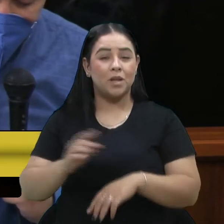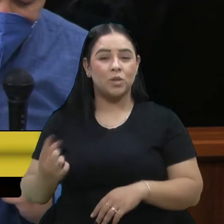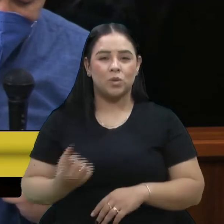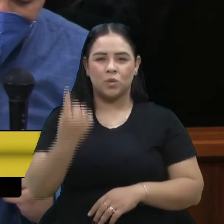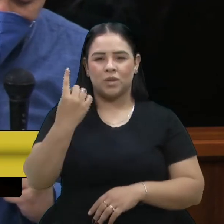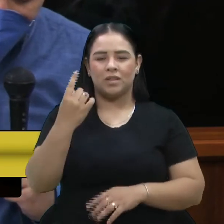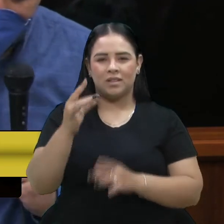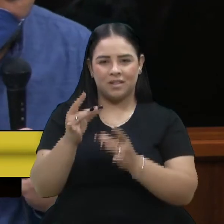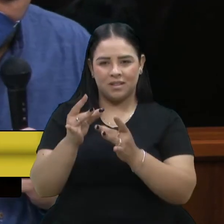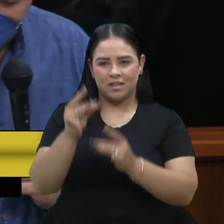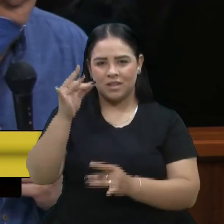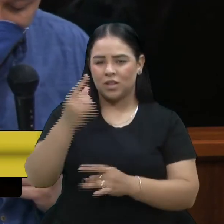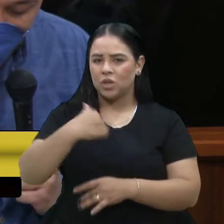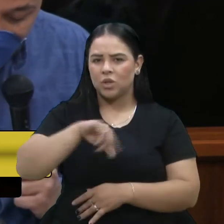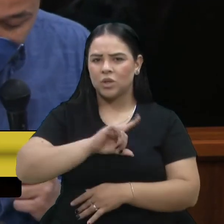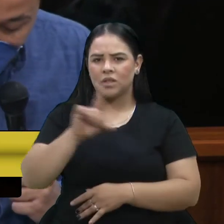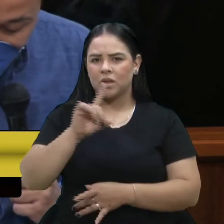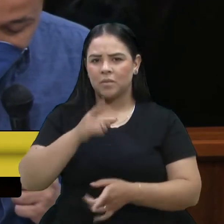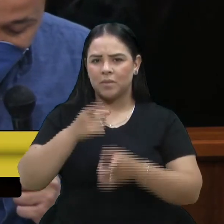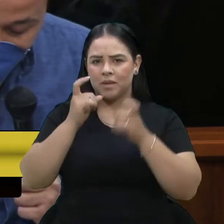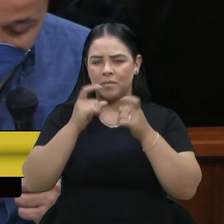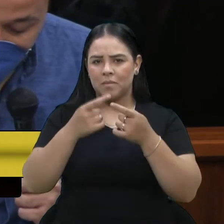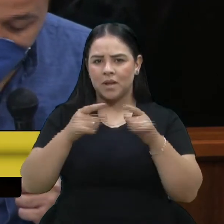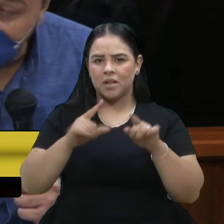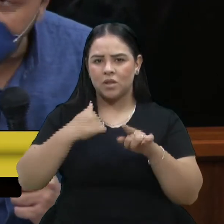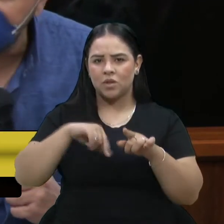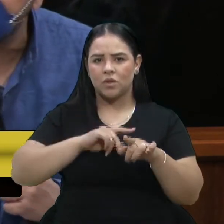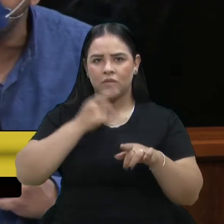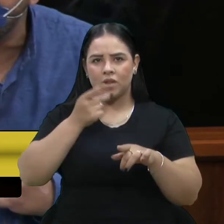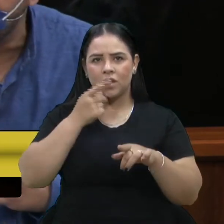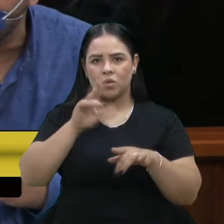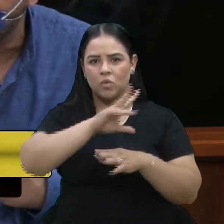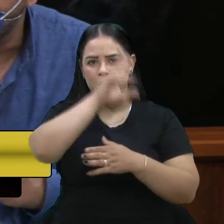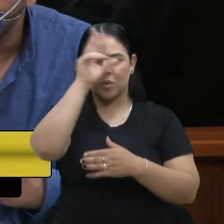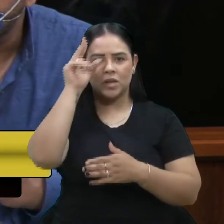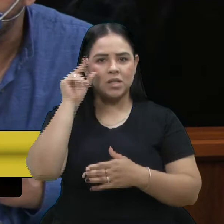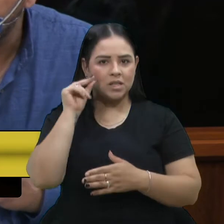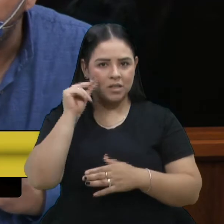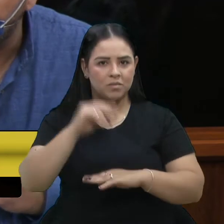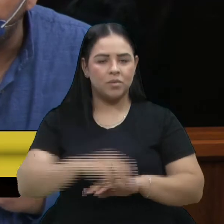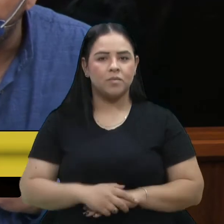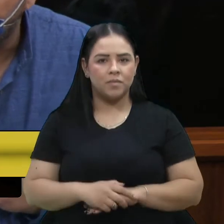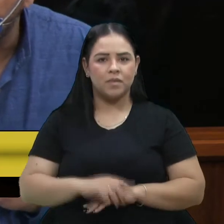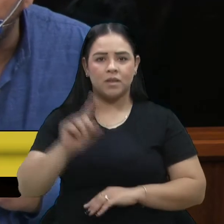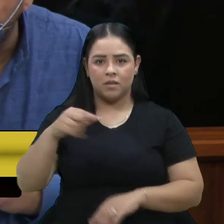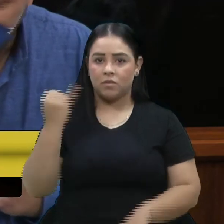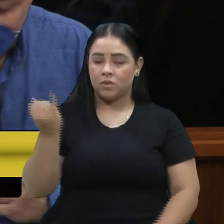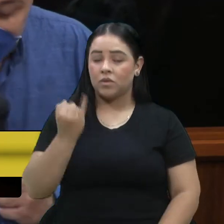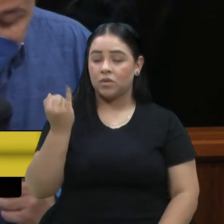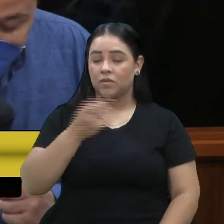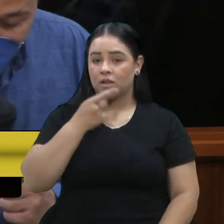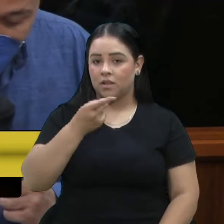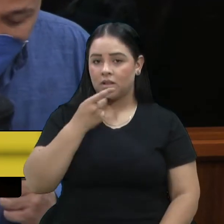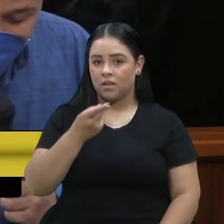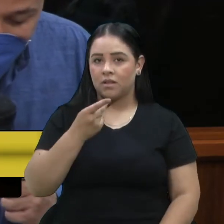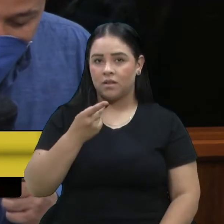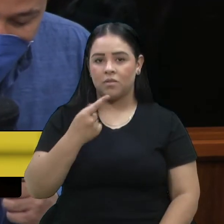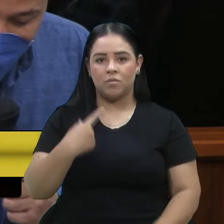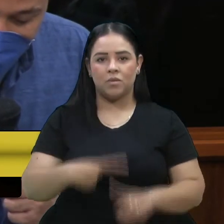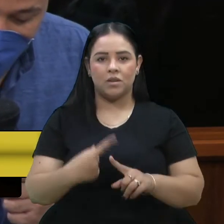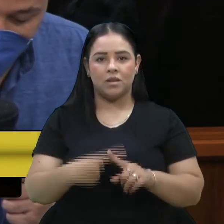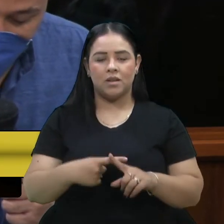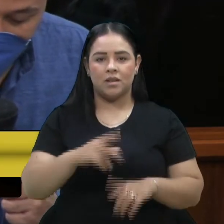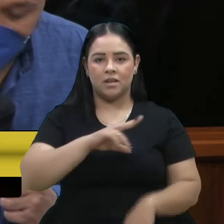que a gente não se deu conta. Nós estamos falando do município, acho isso é importante, ou seja, são para as